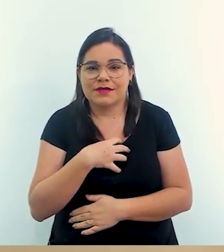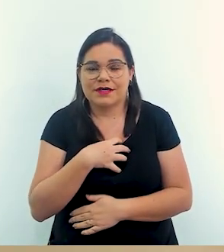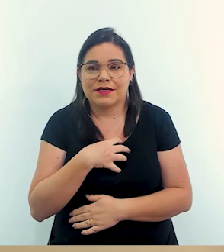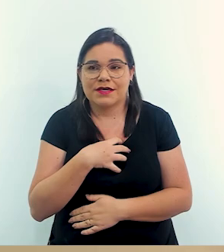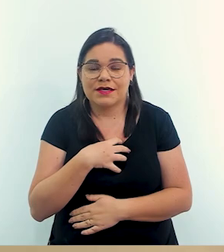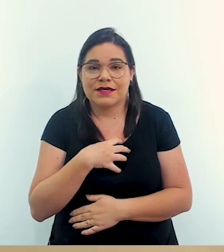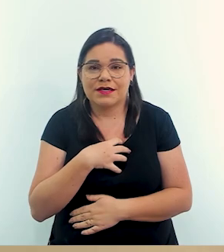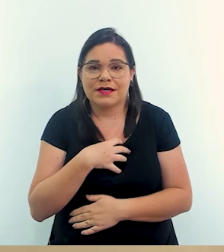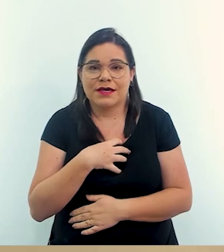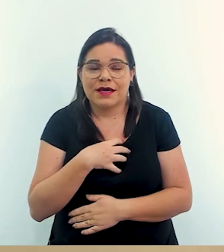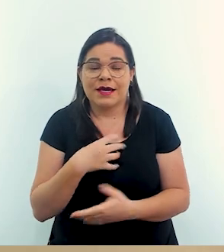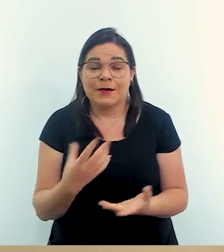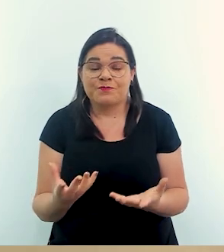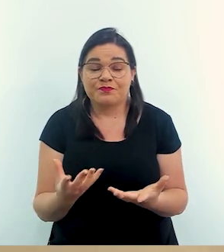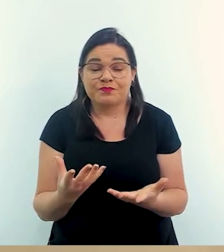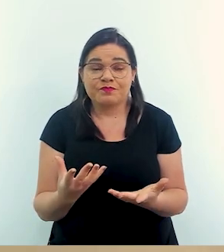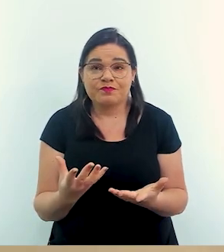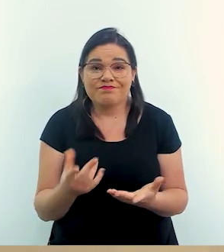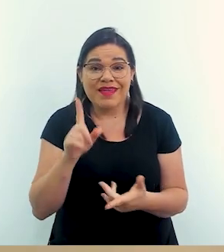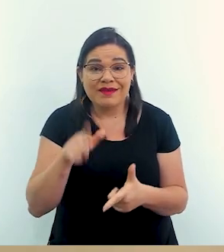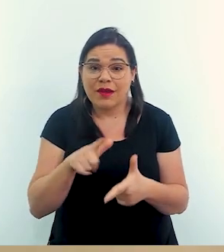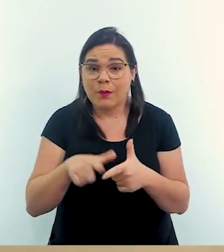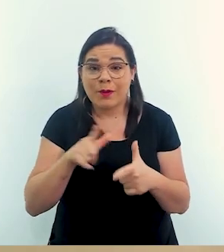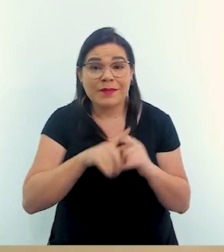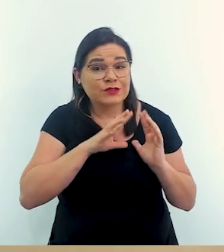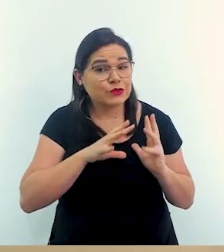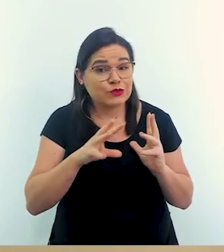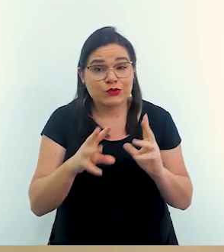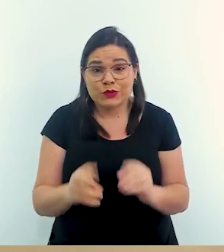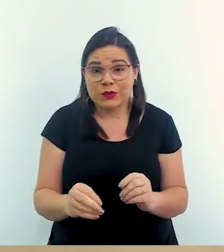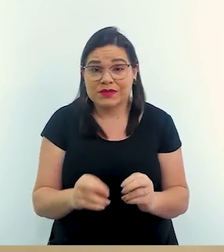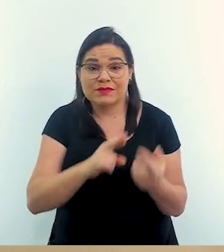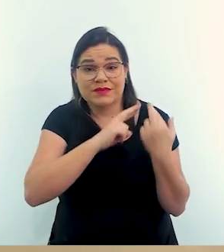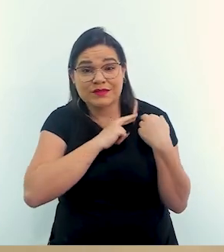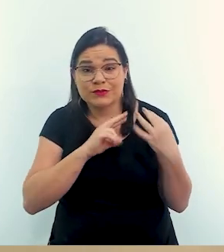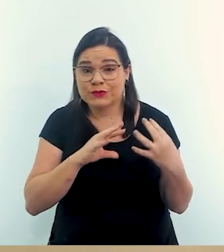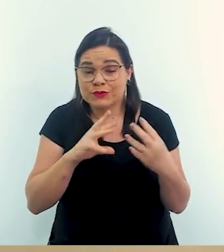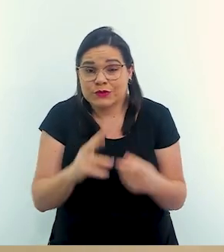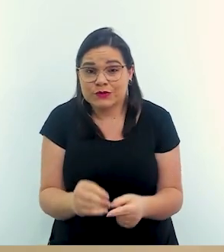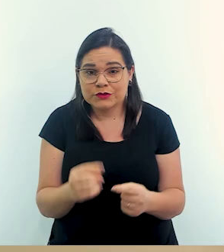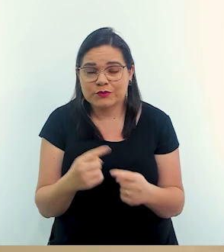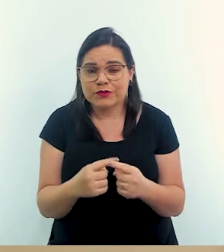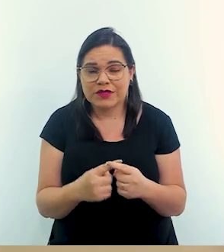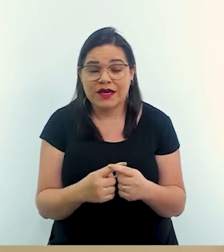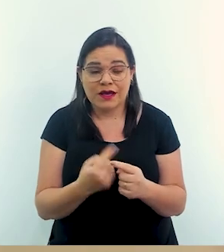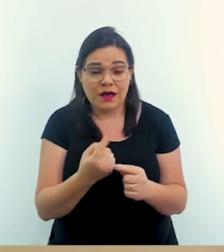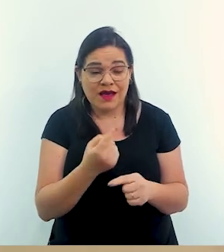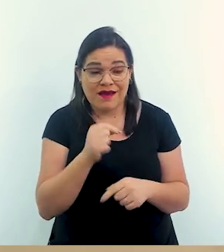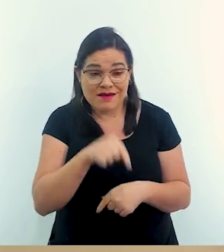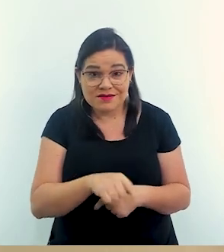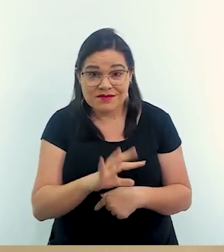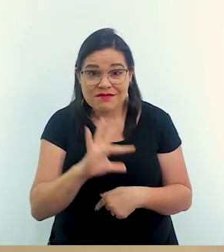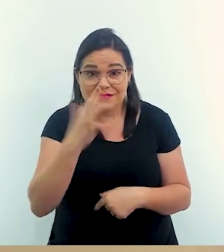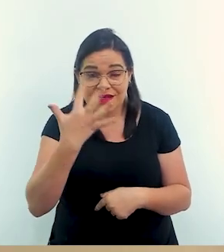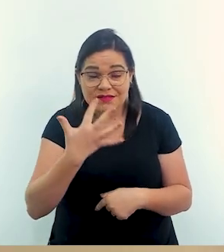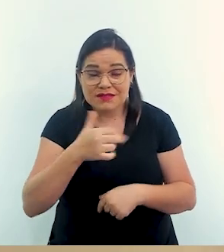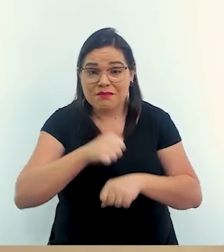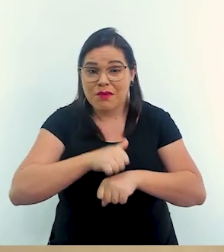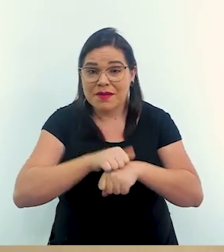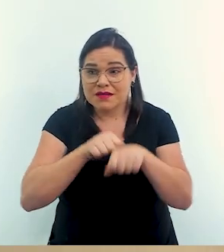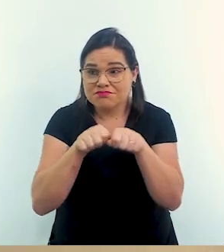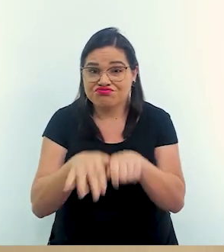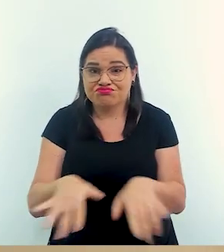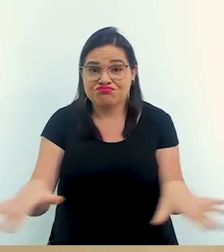muito pouco para ser feito. E isso é um problema de todo mundo, porque gera mais empobrecimento e isso vai